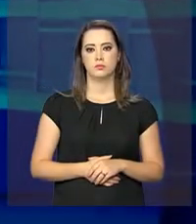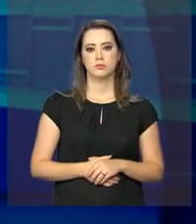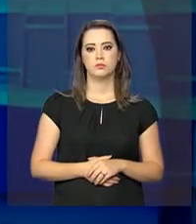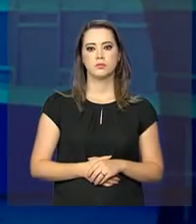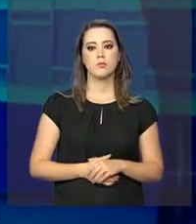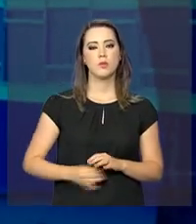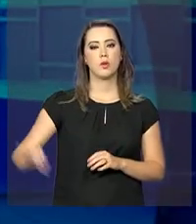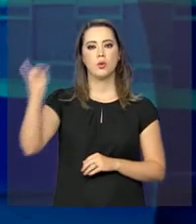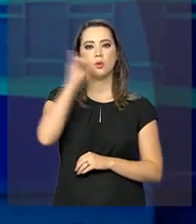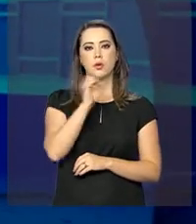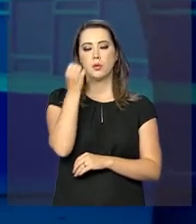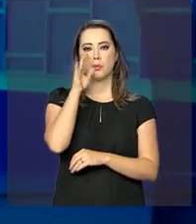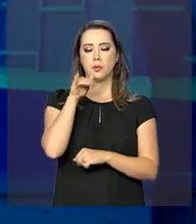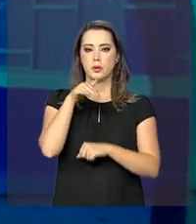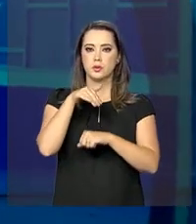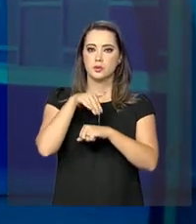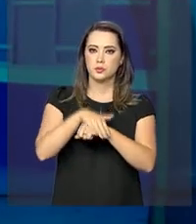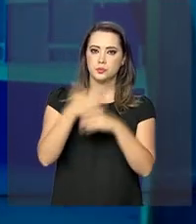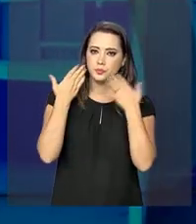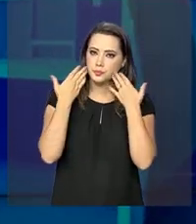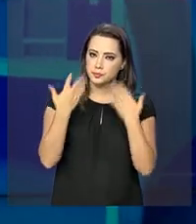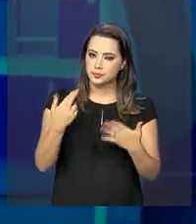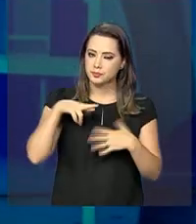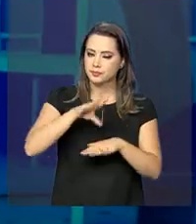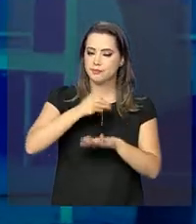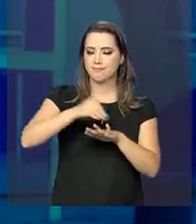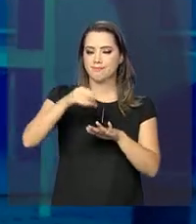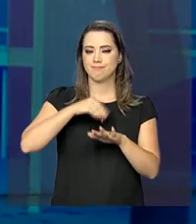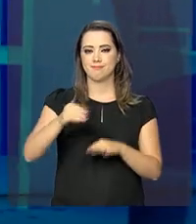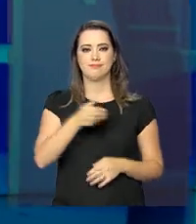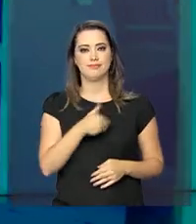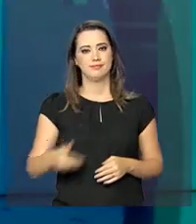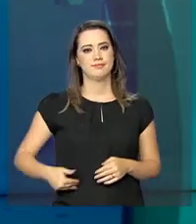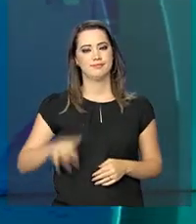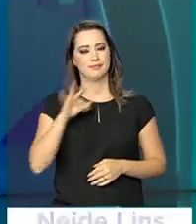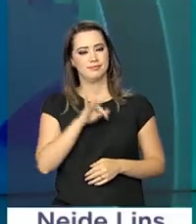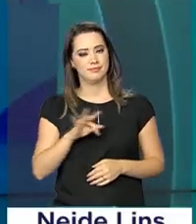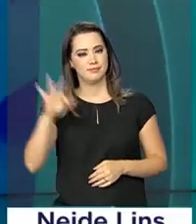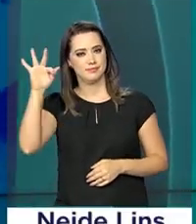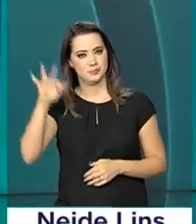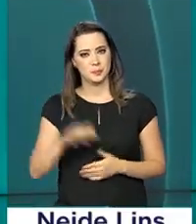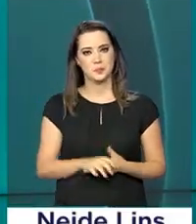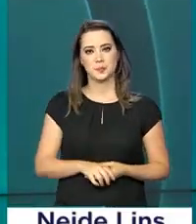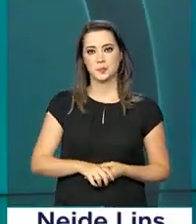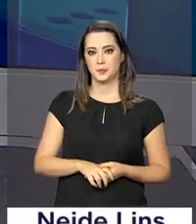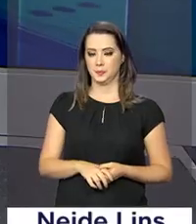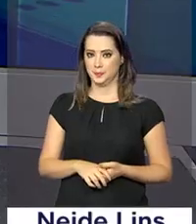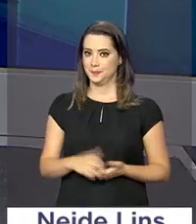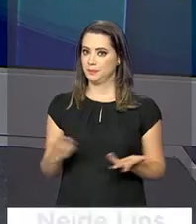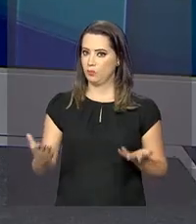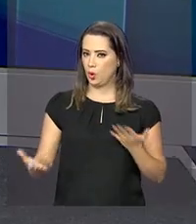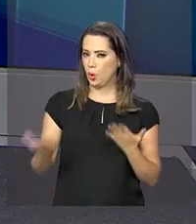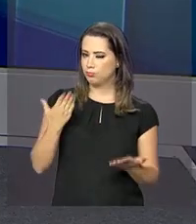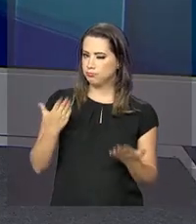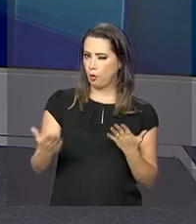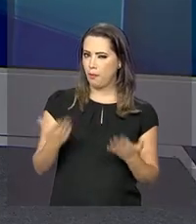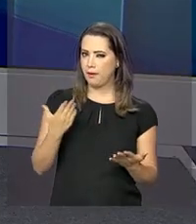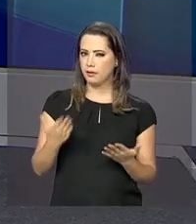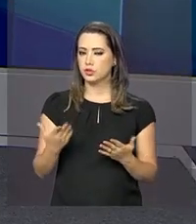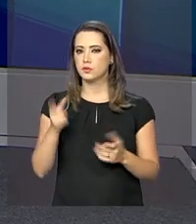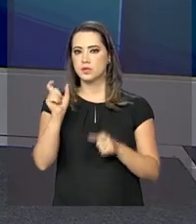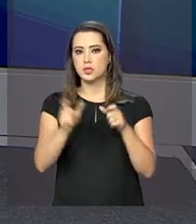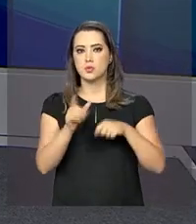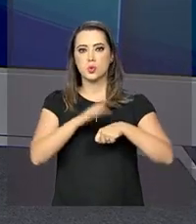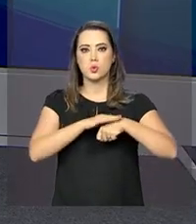Olá, boa noite. Voltamos com as notícias do governo federal em mais uma edição do repórter NBR. E um novo balanço dos